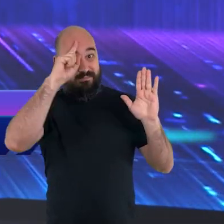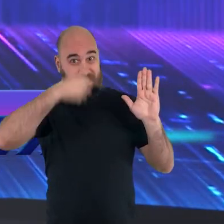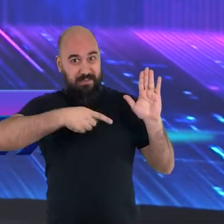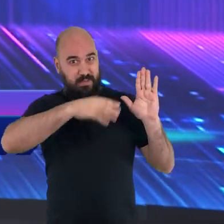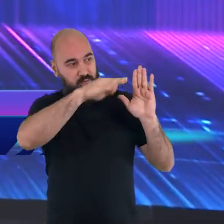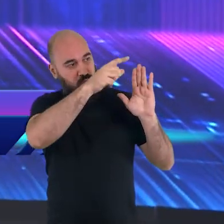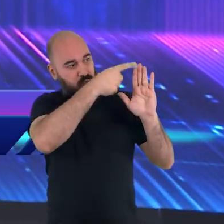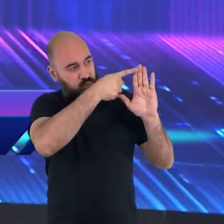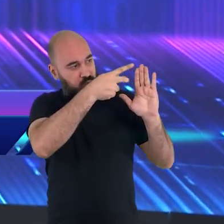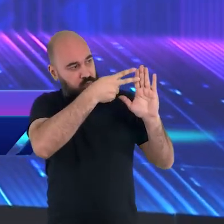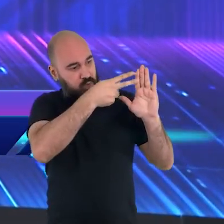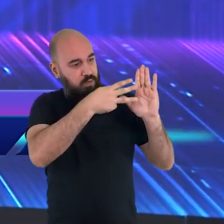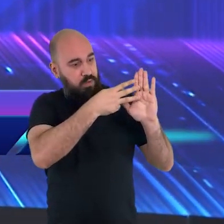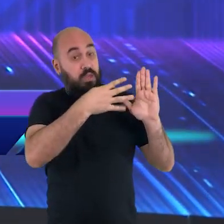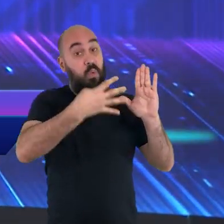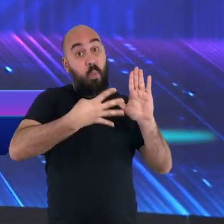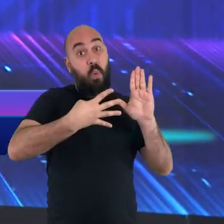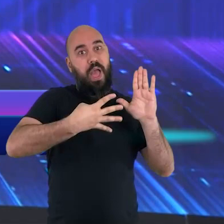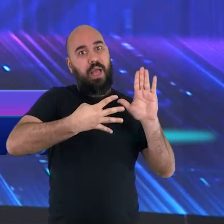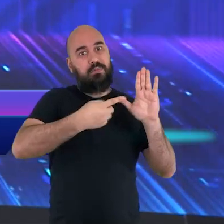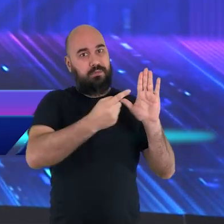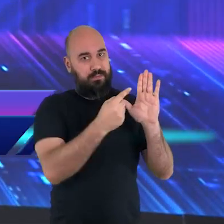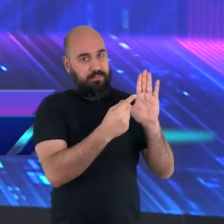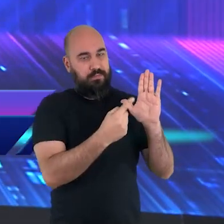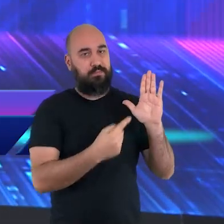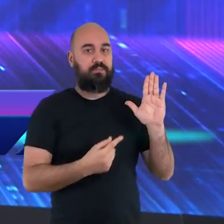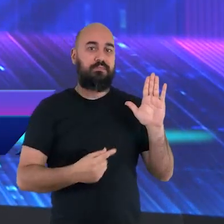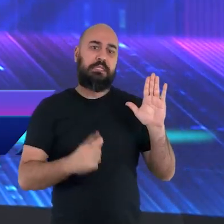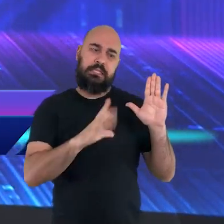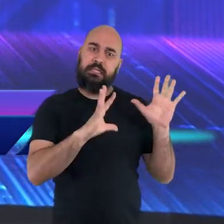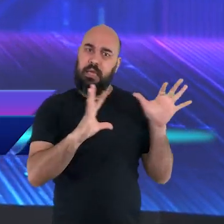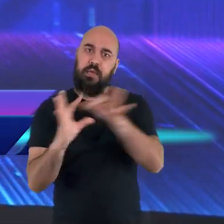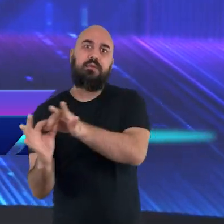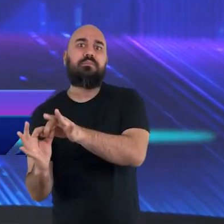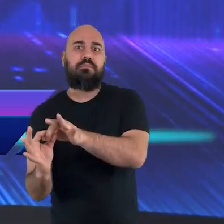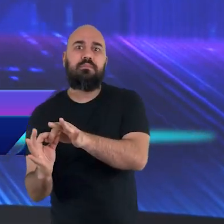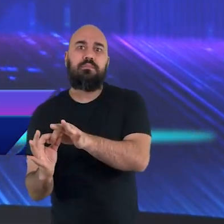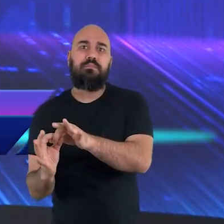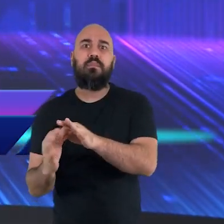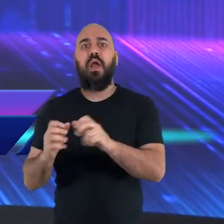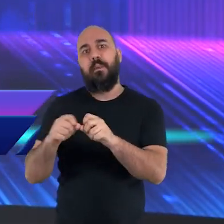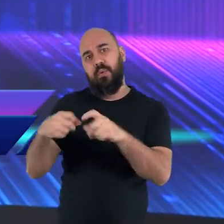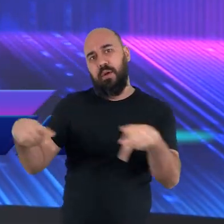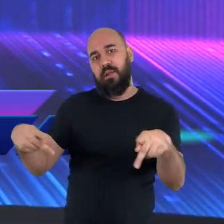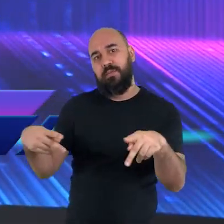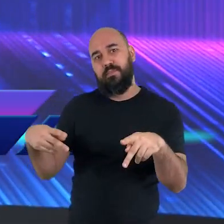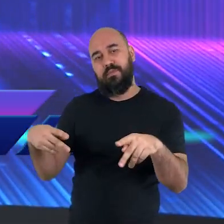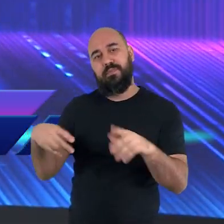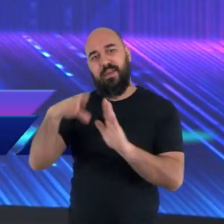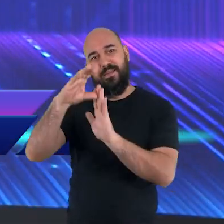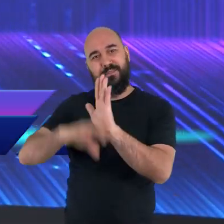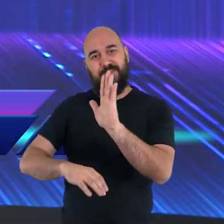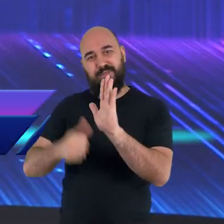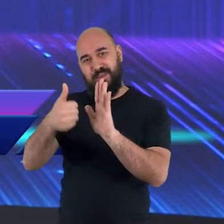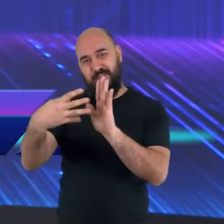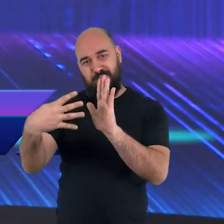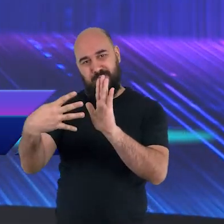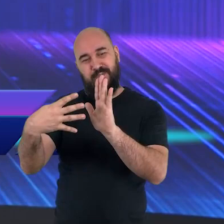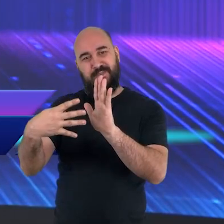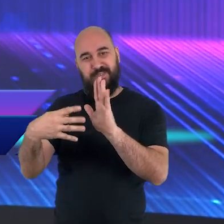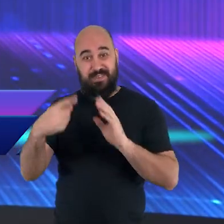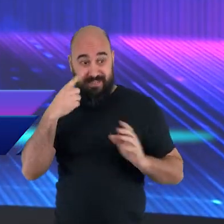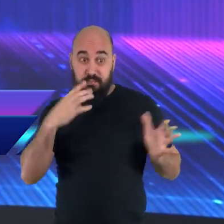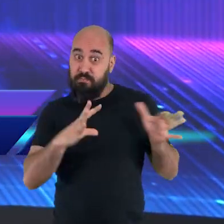interessante. E você vai ver que há uma conexão desse mandamento aqui em Êxodo 20, com a mensagem do anjo lá em Apocalipse, capítulo